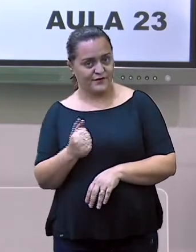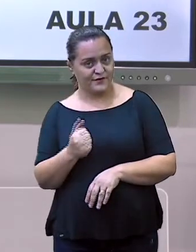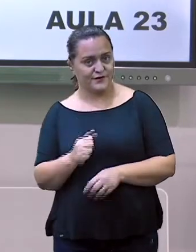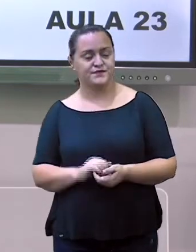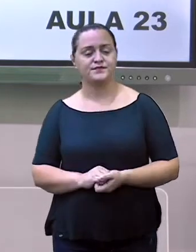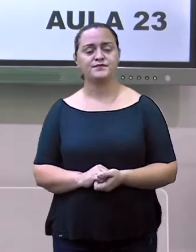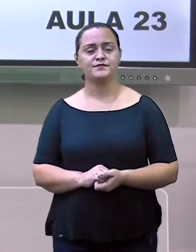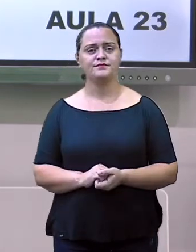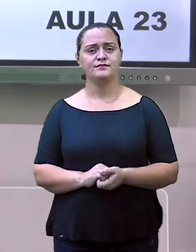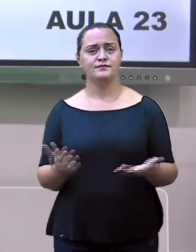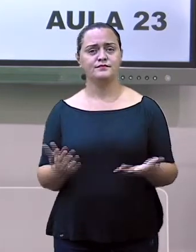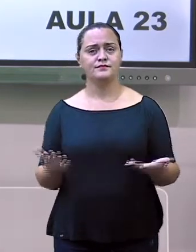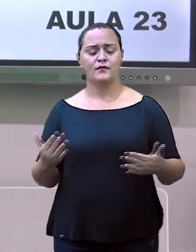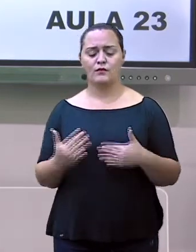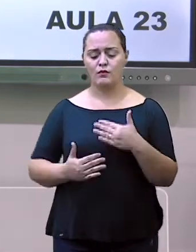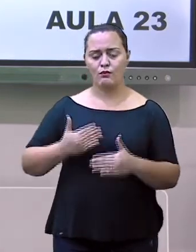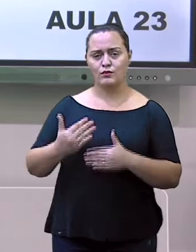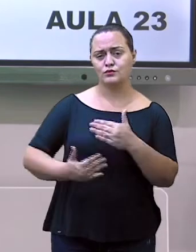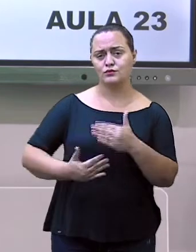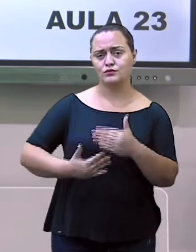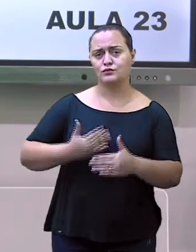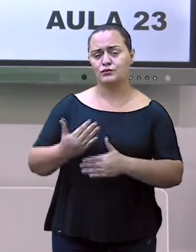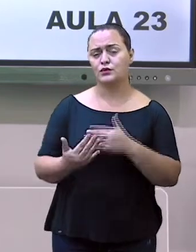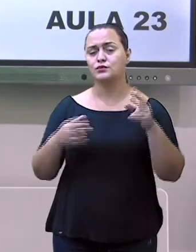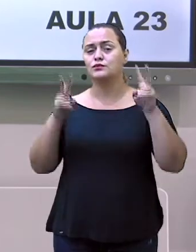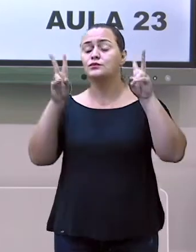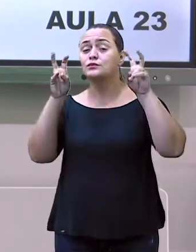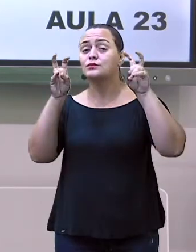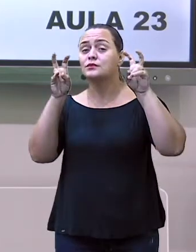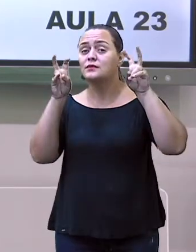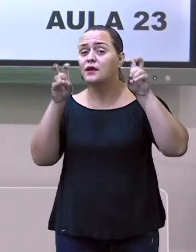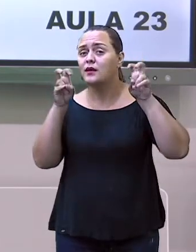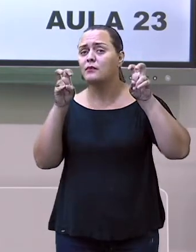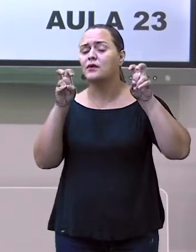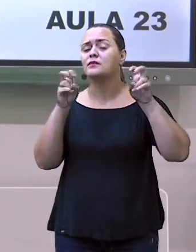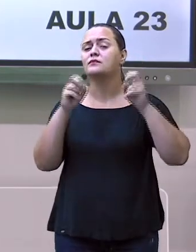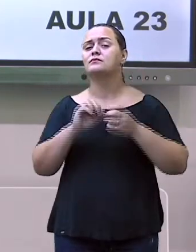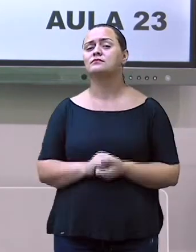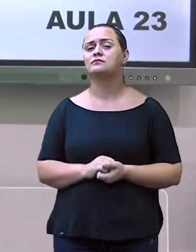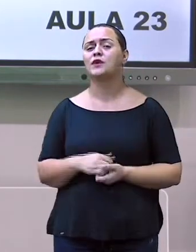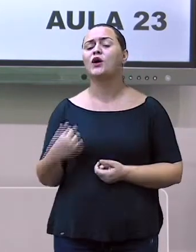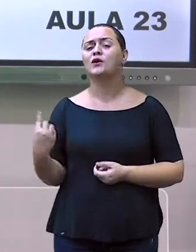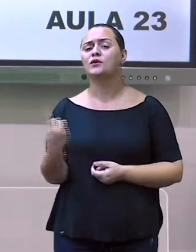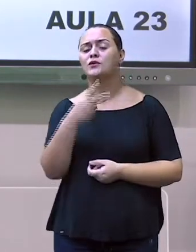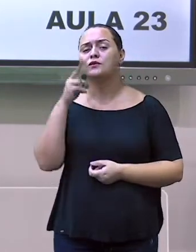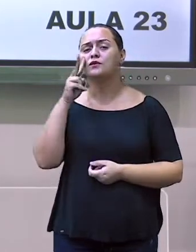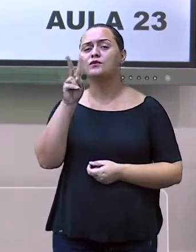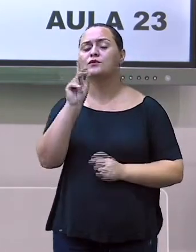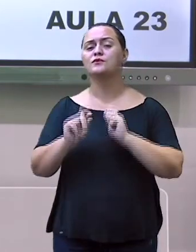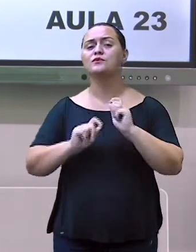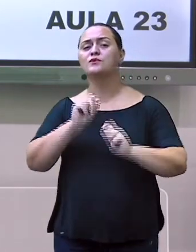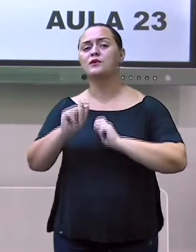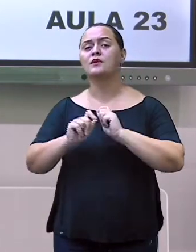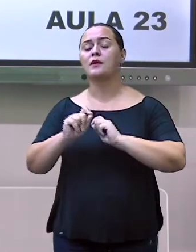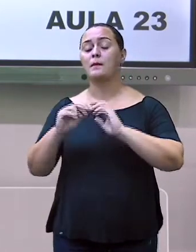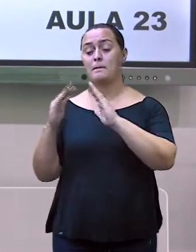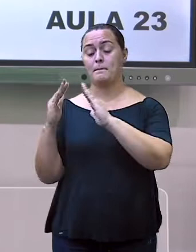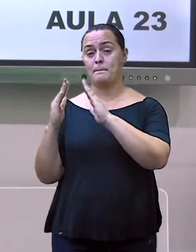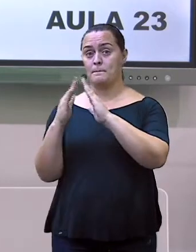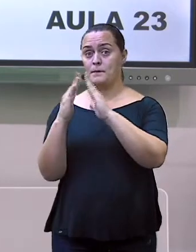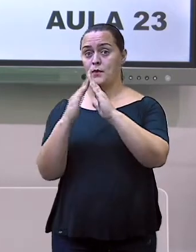Para dar continuidade ao nosso tema, na aula passada, nós falamos sobre moradias da pré-história.